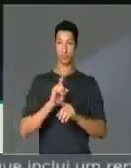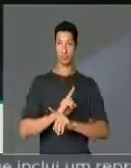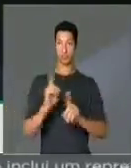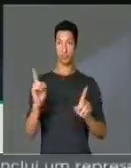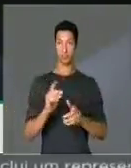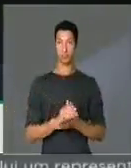é não.